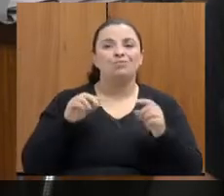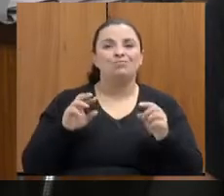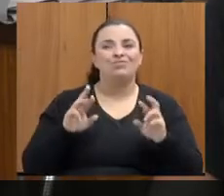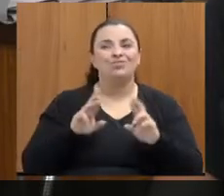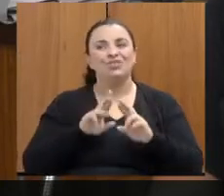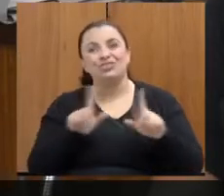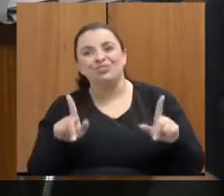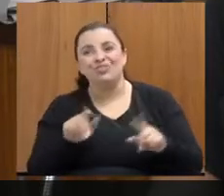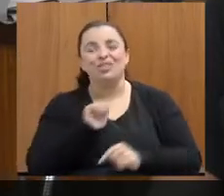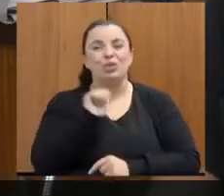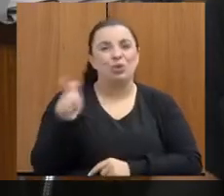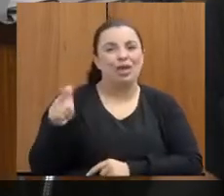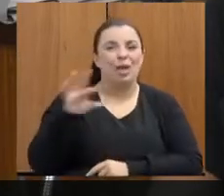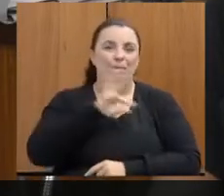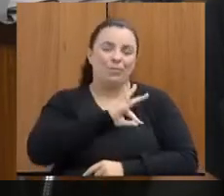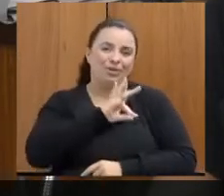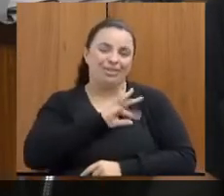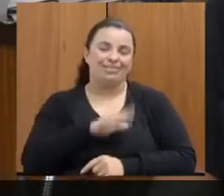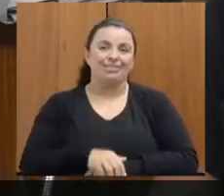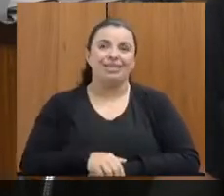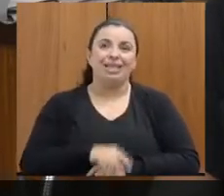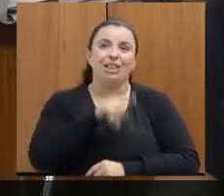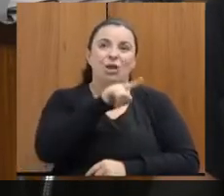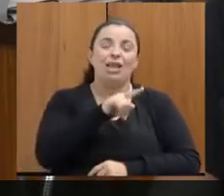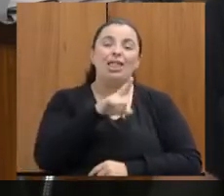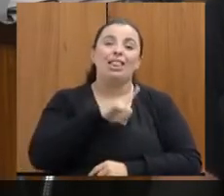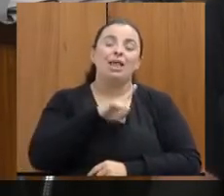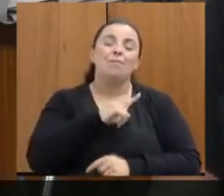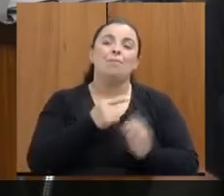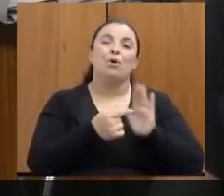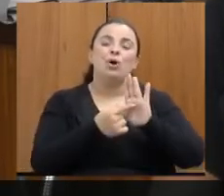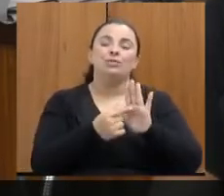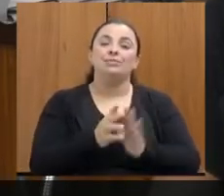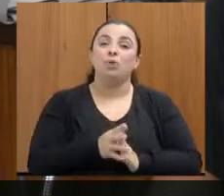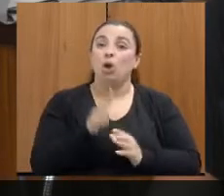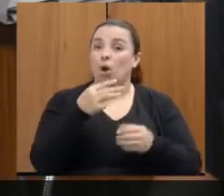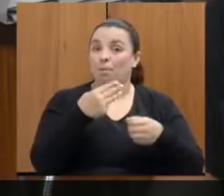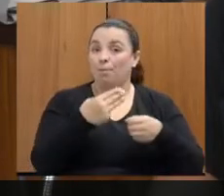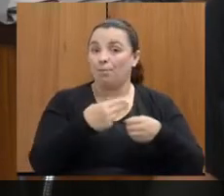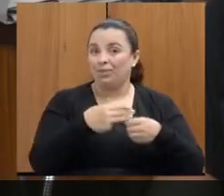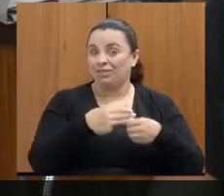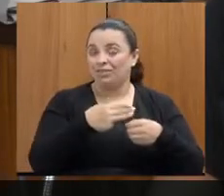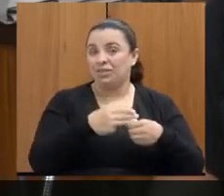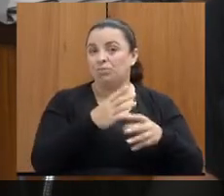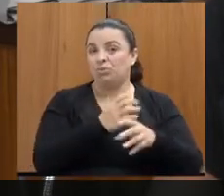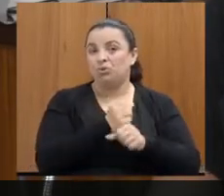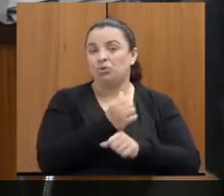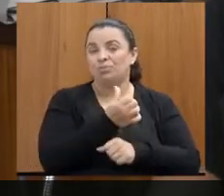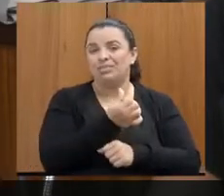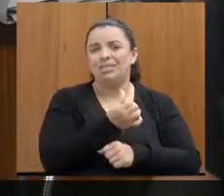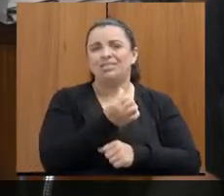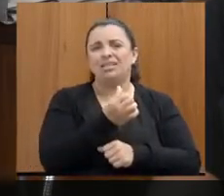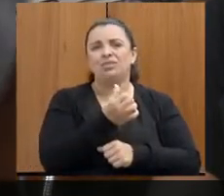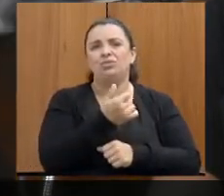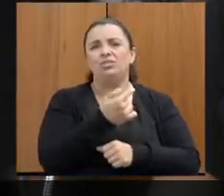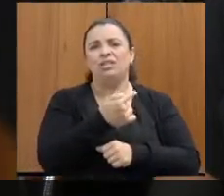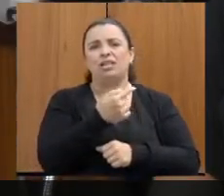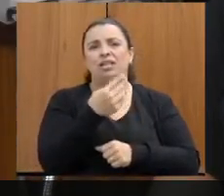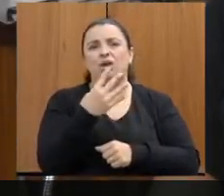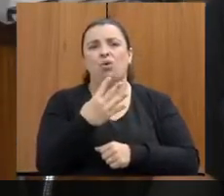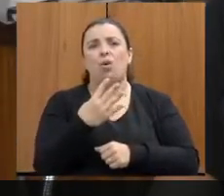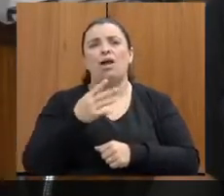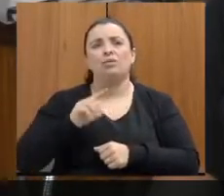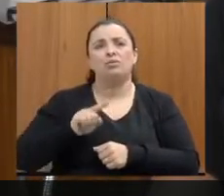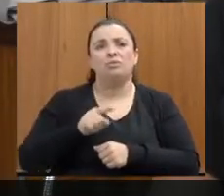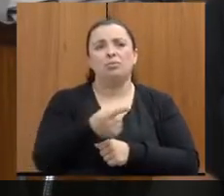Lá está ali a nossa quantidade. Então, nós somos um município de 670 mil habitantes, em média, isso é uma estimativa de 2021, com uma única